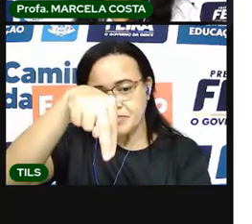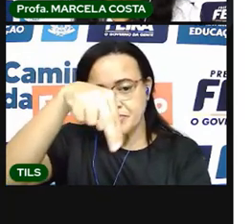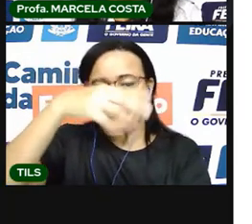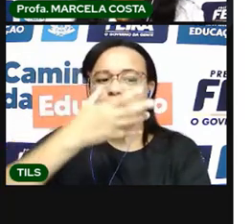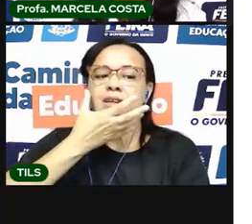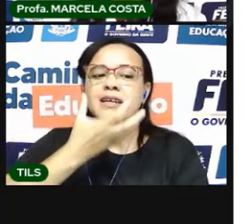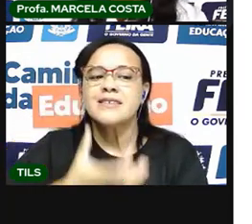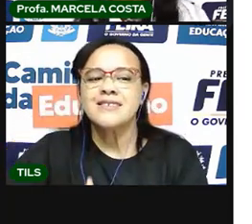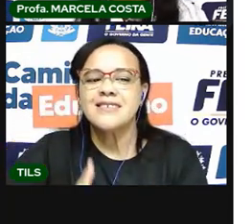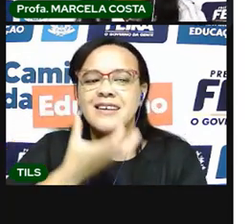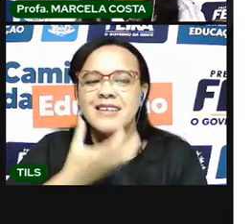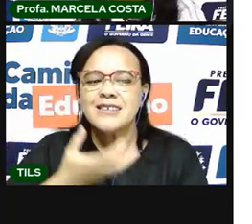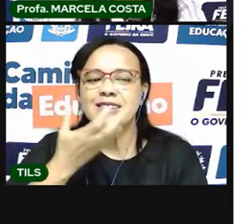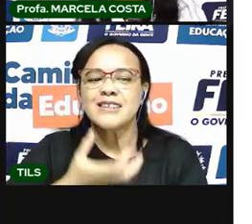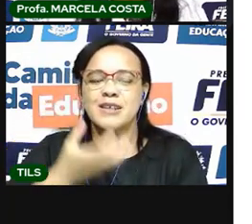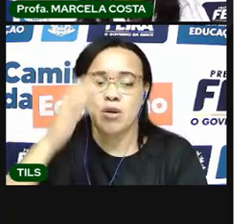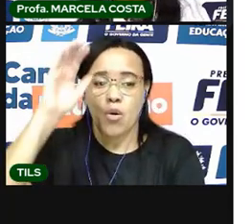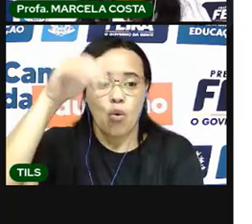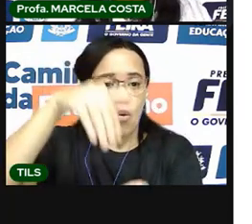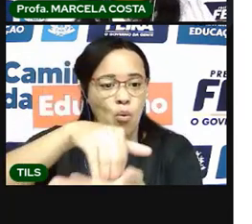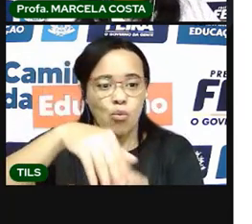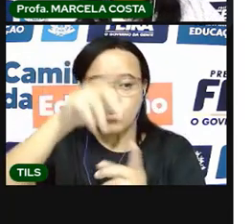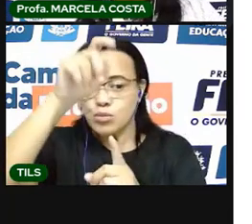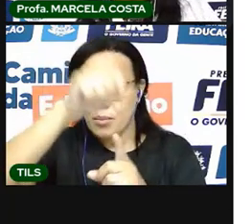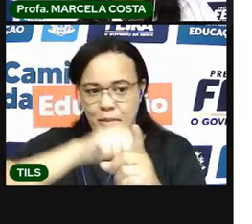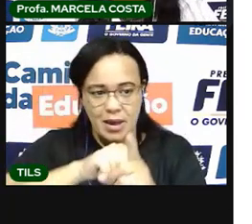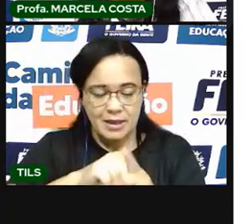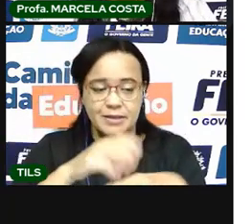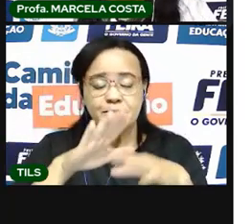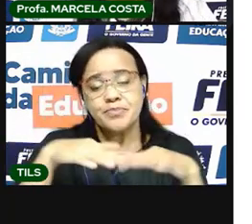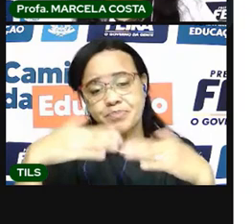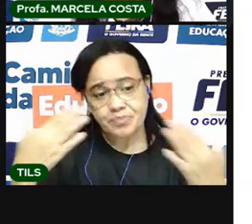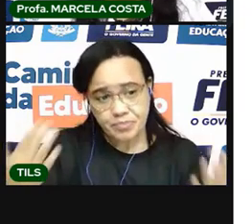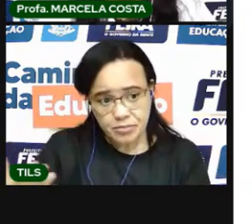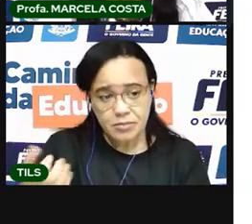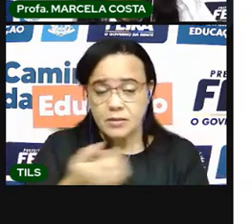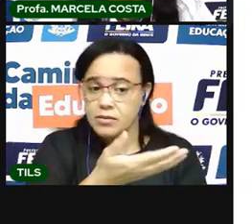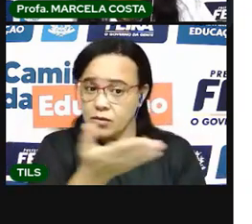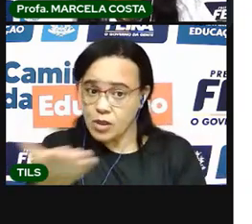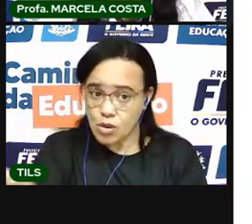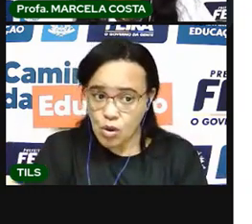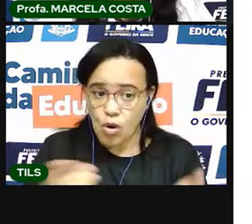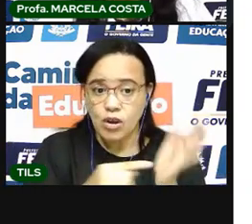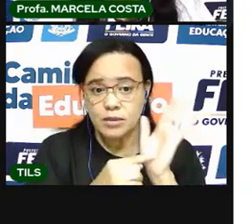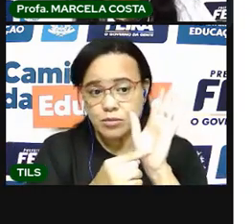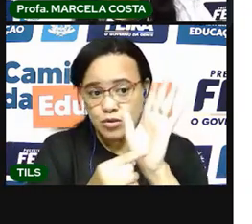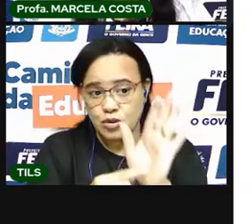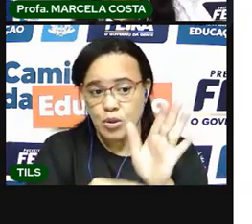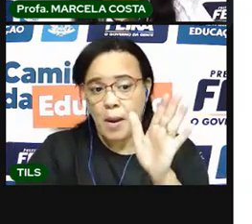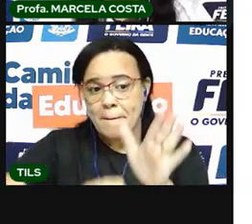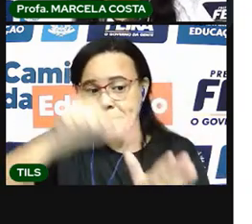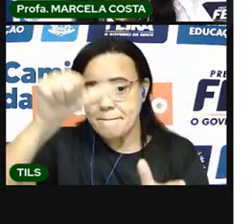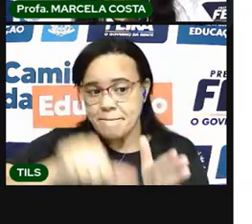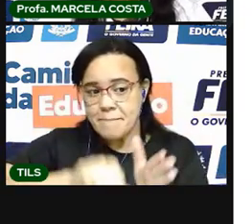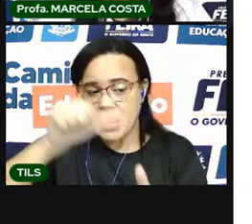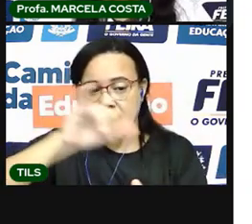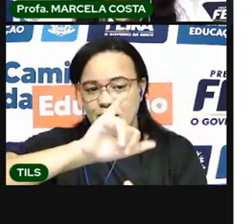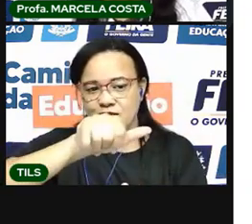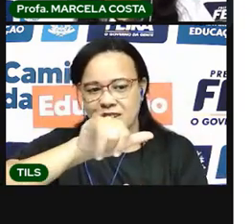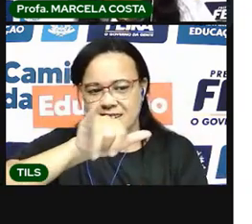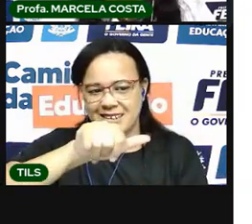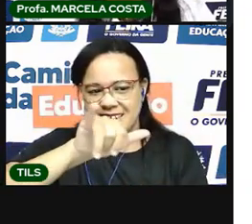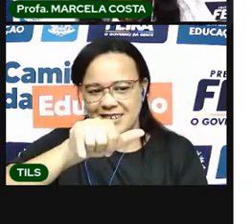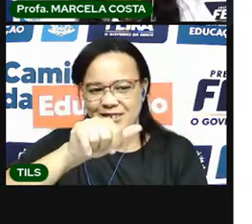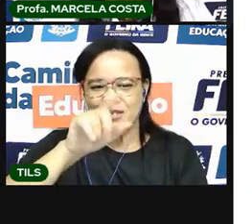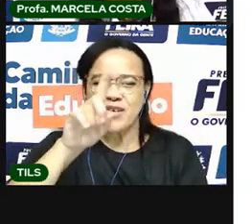Dezembro. Que é o último mês do ano. Então, a gente já identificou aqui que o primeiro mês do ano é o janeiro.